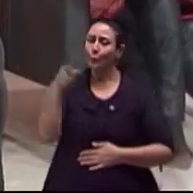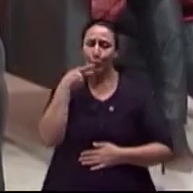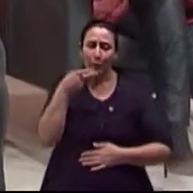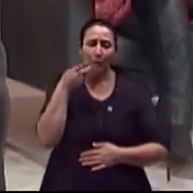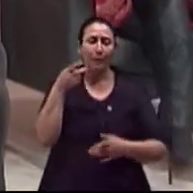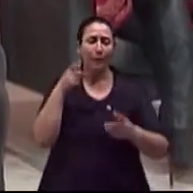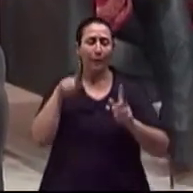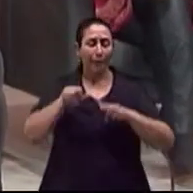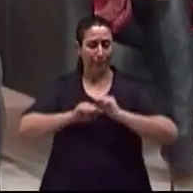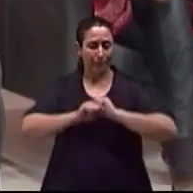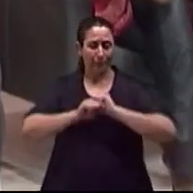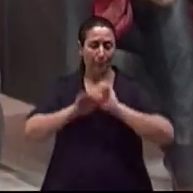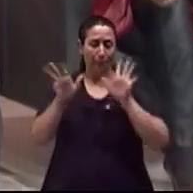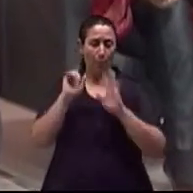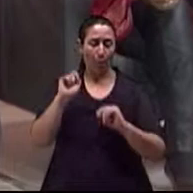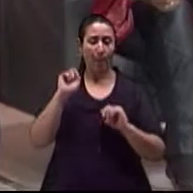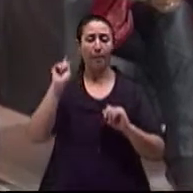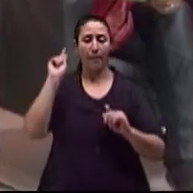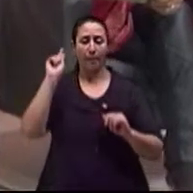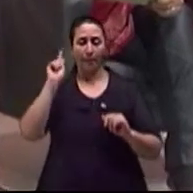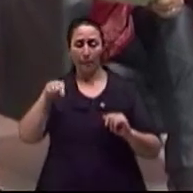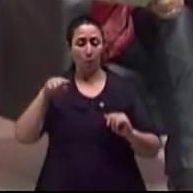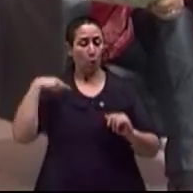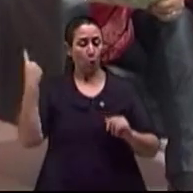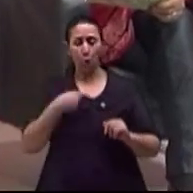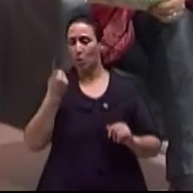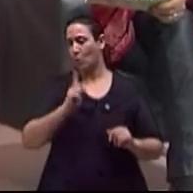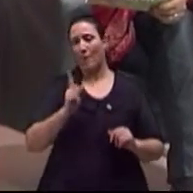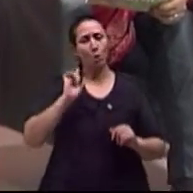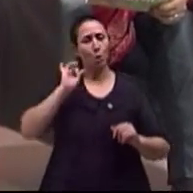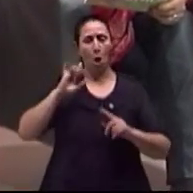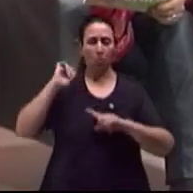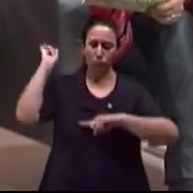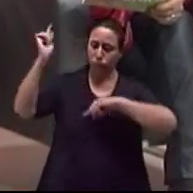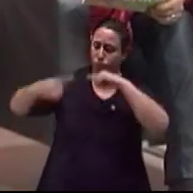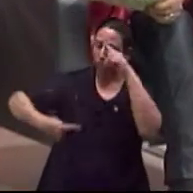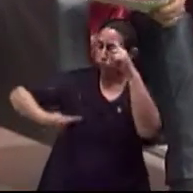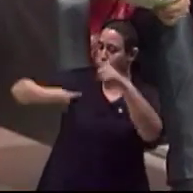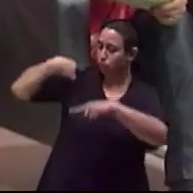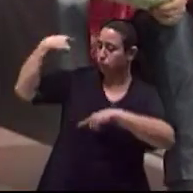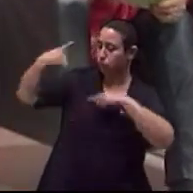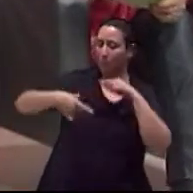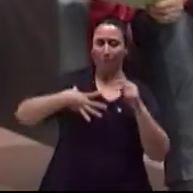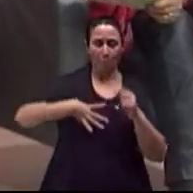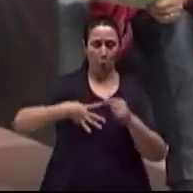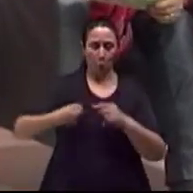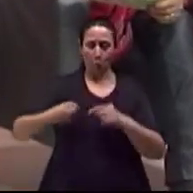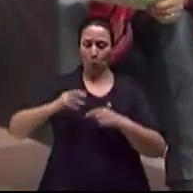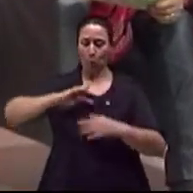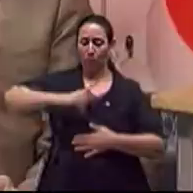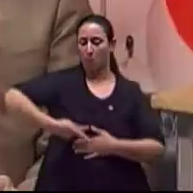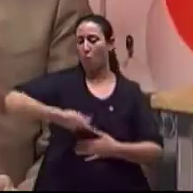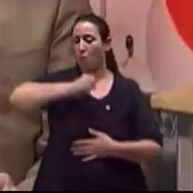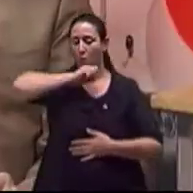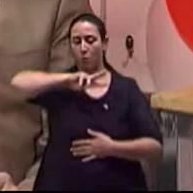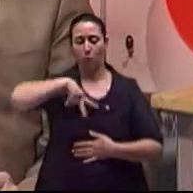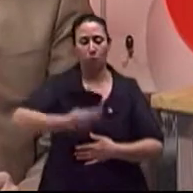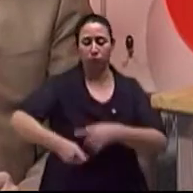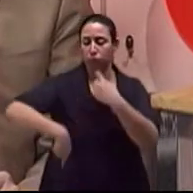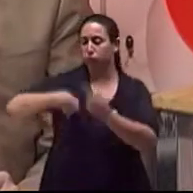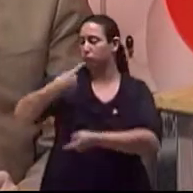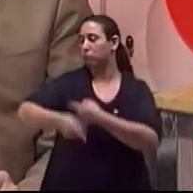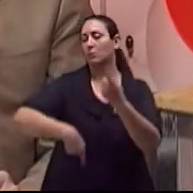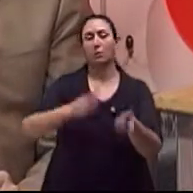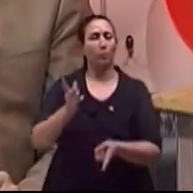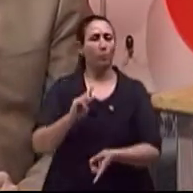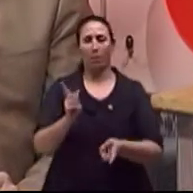nós não somos só um ciclo biológico Não, com certeza não Isso já está posto Isso não se tem mais dúvida Não